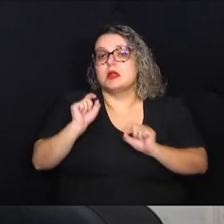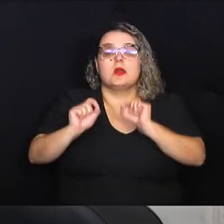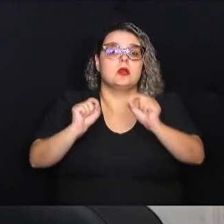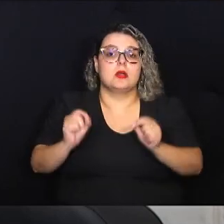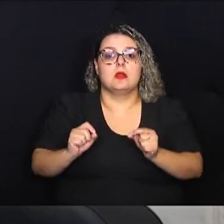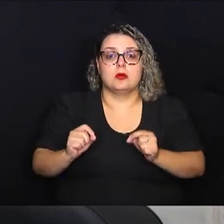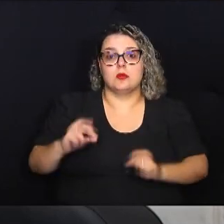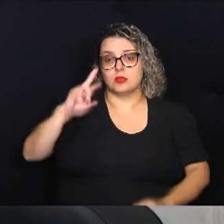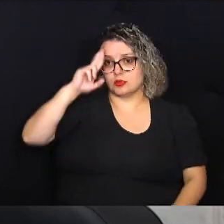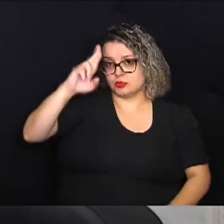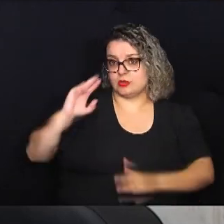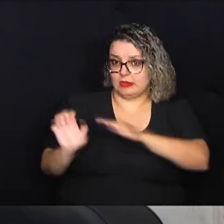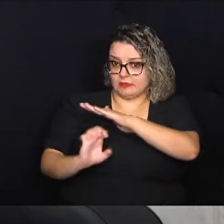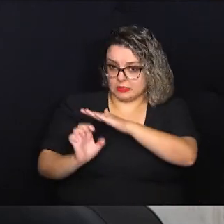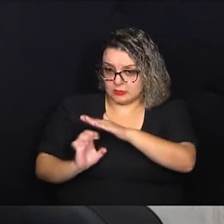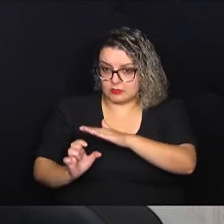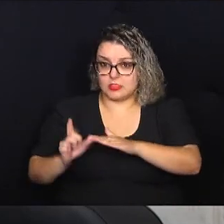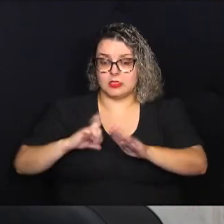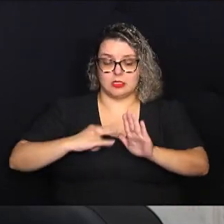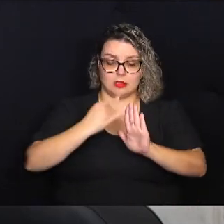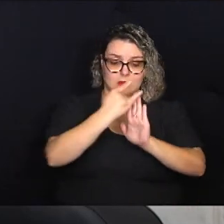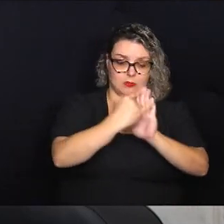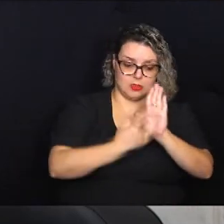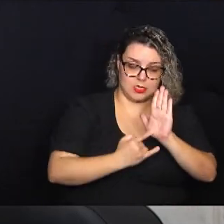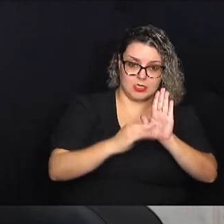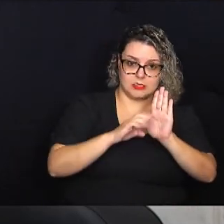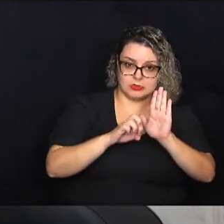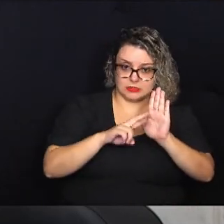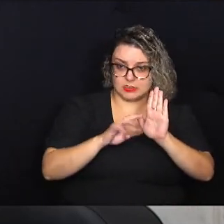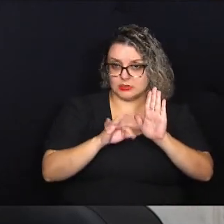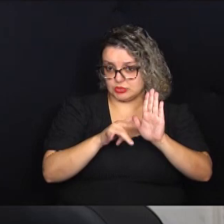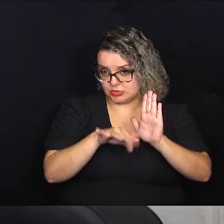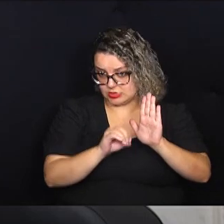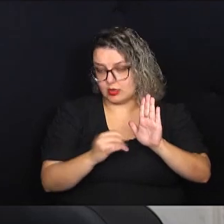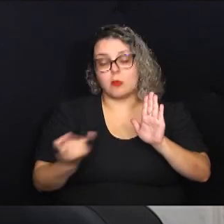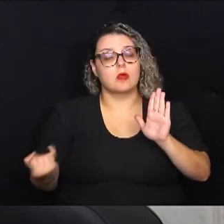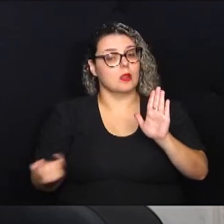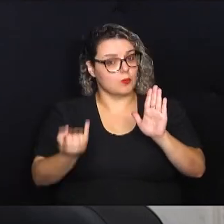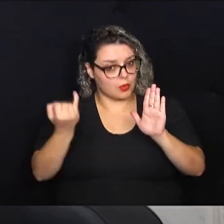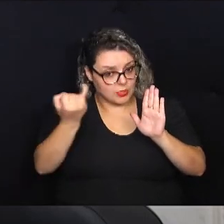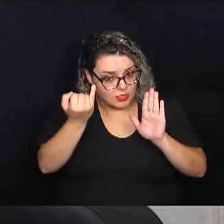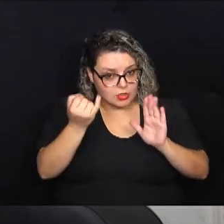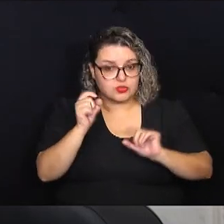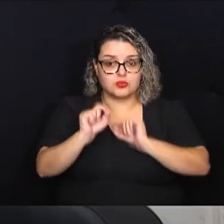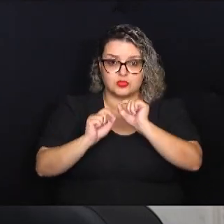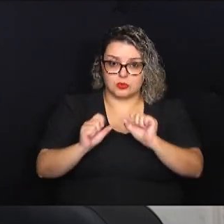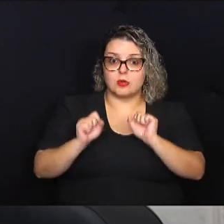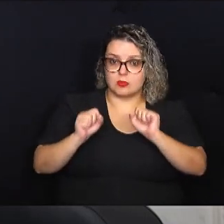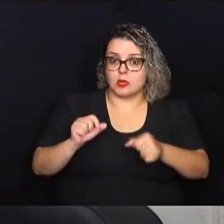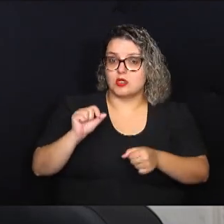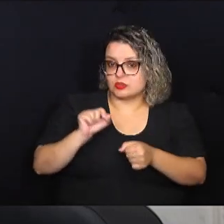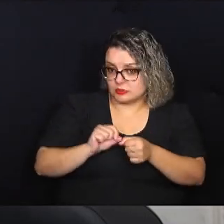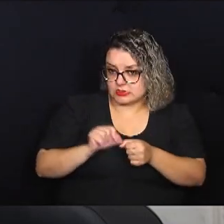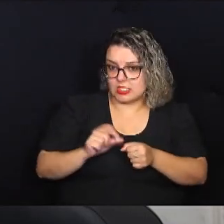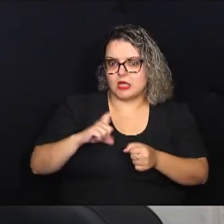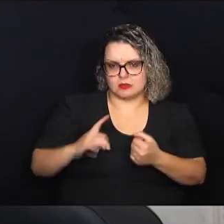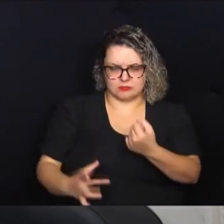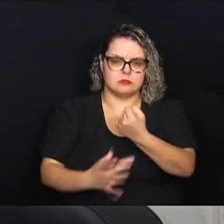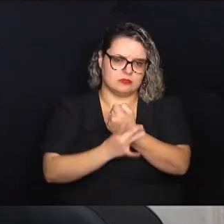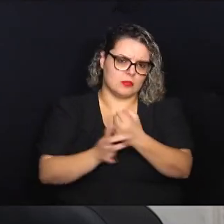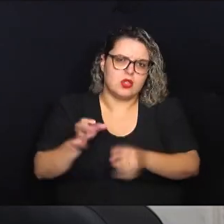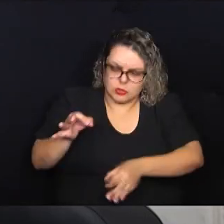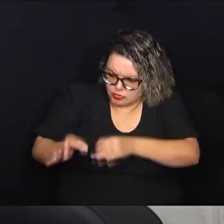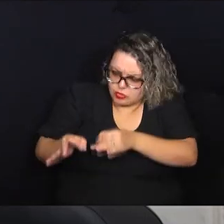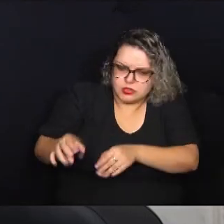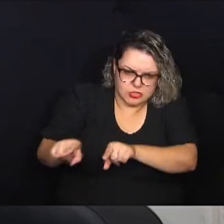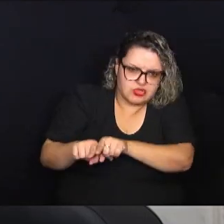empresário tenha uma certidão importante daquilo que ele pode empreender, tenha uma segurança até jurídica do